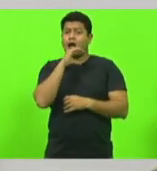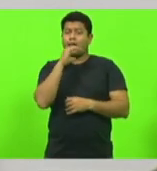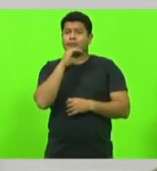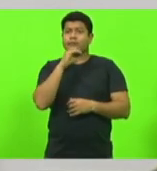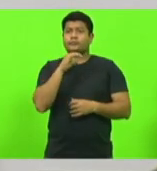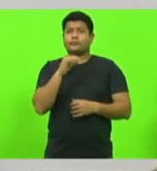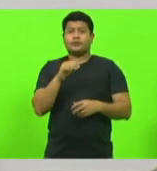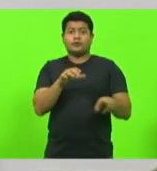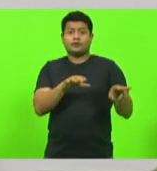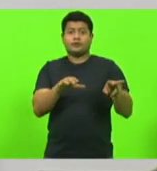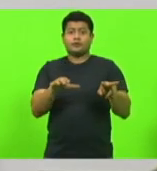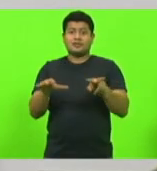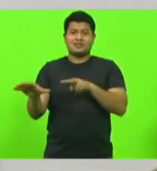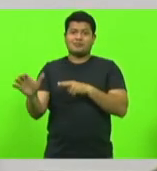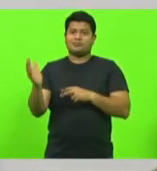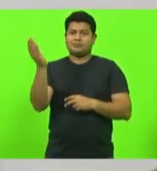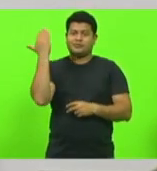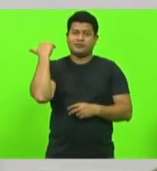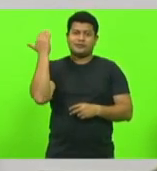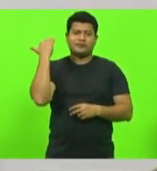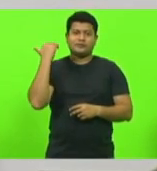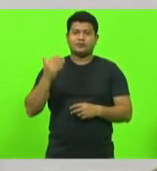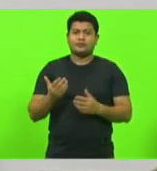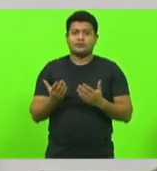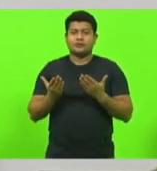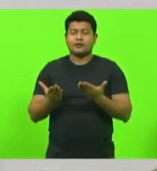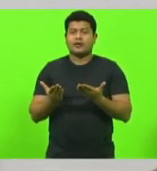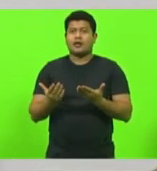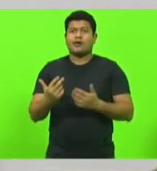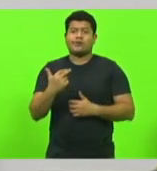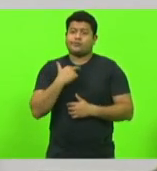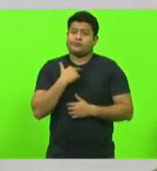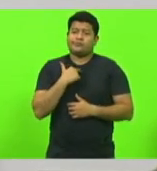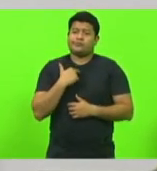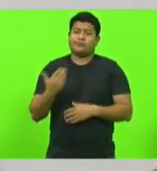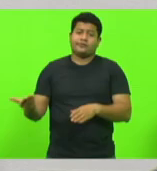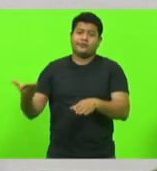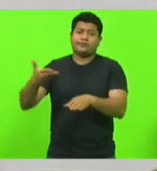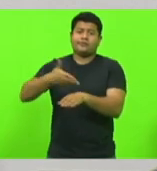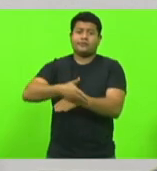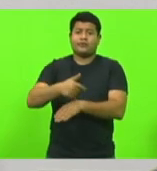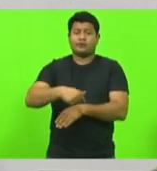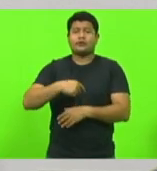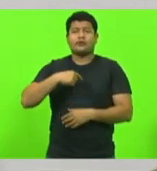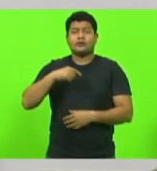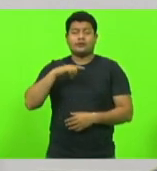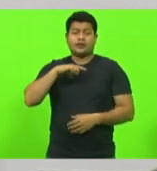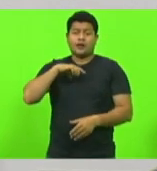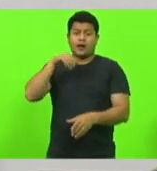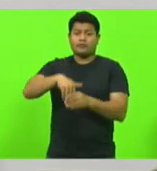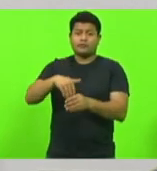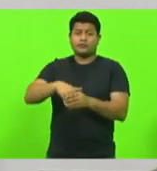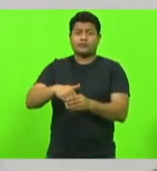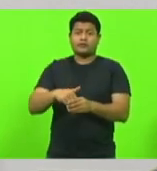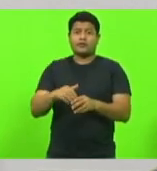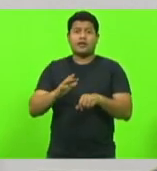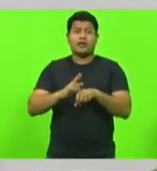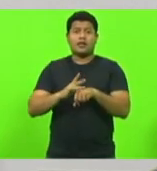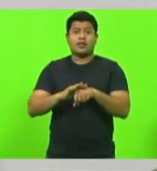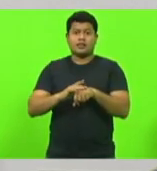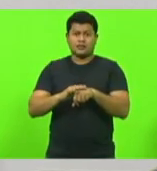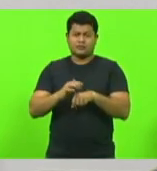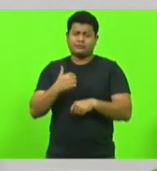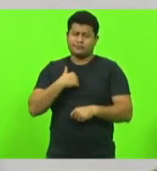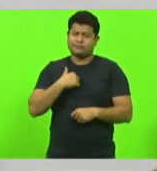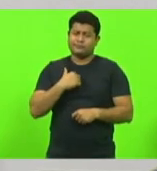semana pretérita, senhor presidente, eu não pude estar no momento do plenário e perdi uma votação, eu estava doente, fiz uma informação,